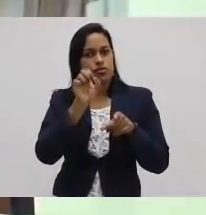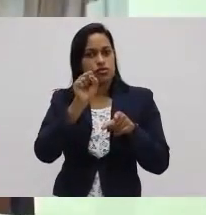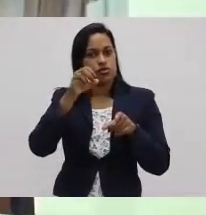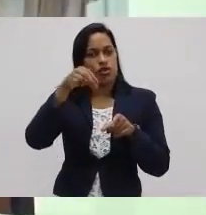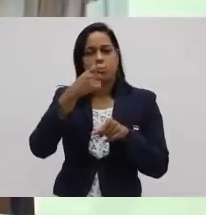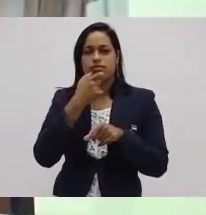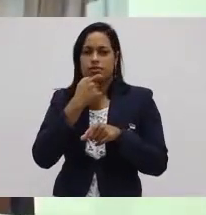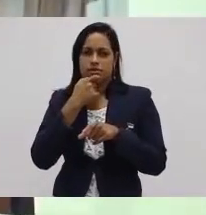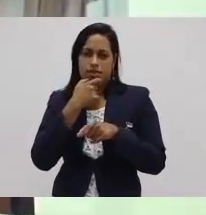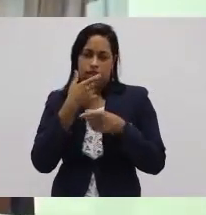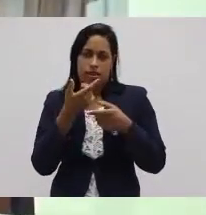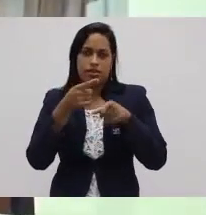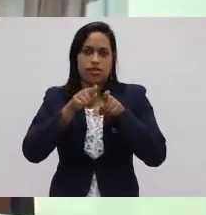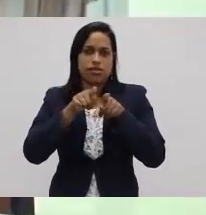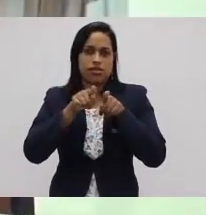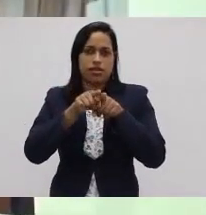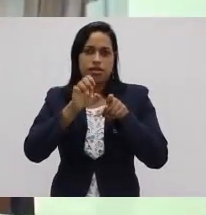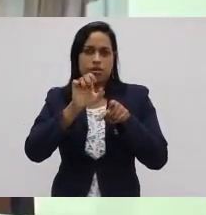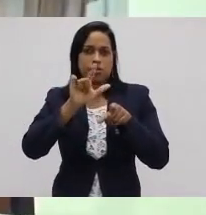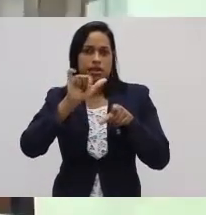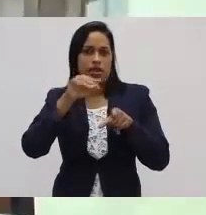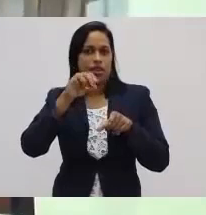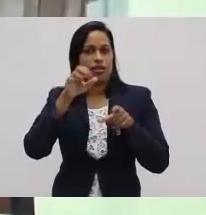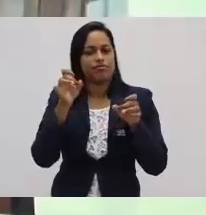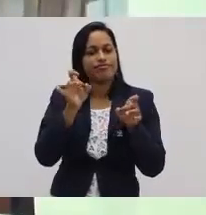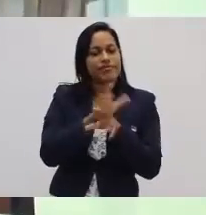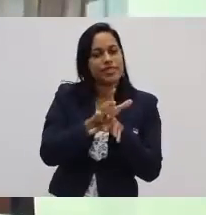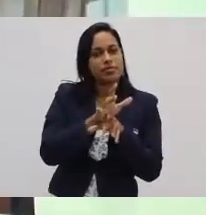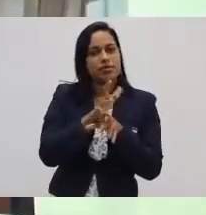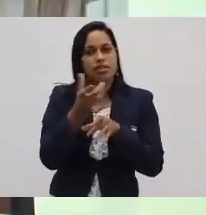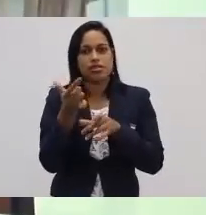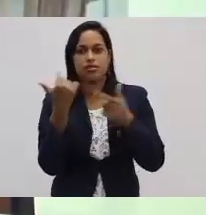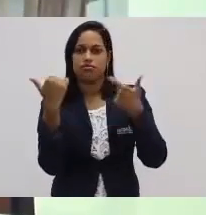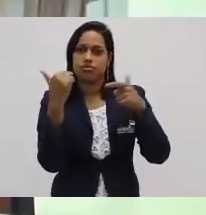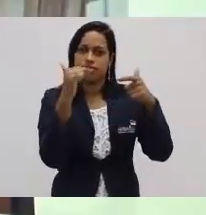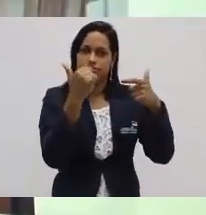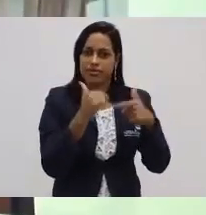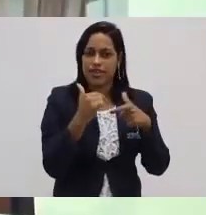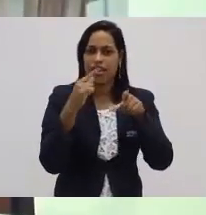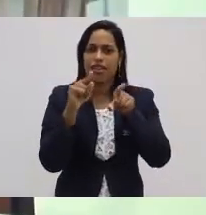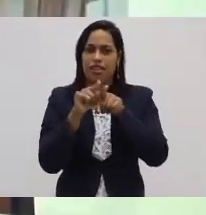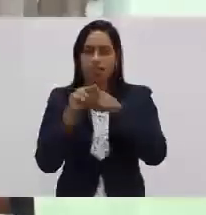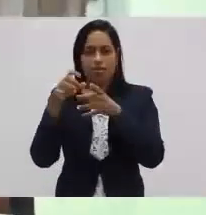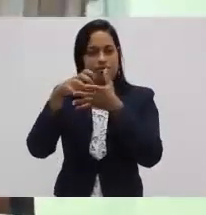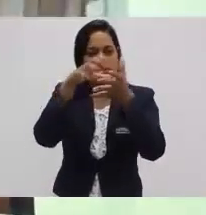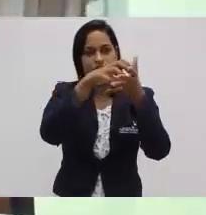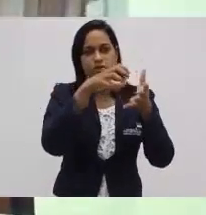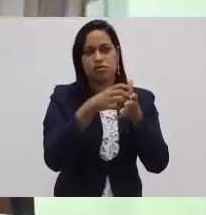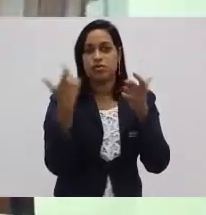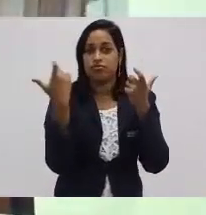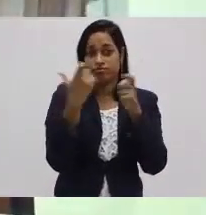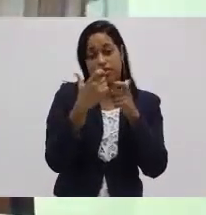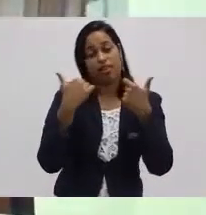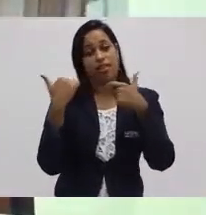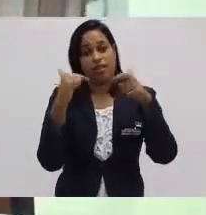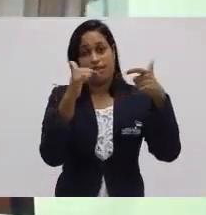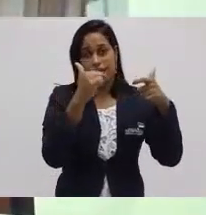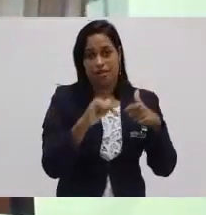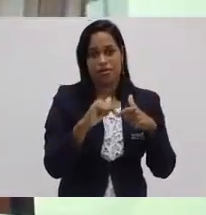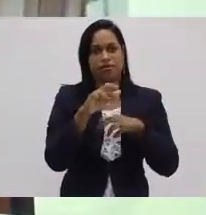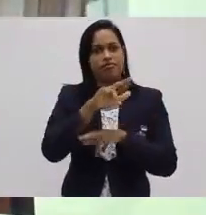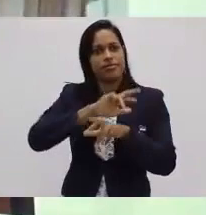Kaizen, Eliminação de Desperdícios, Lodos Pequenos e Trabalhadores Multifuncionais.